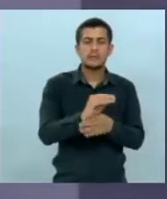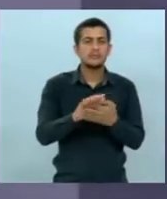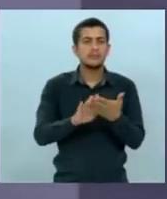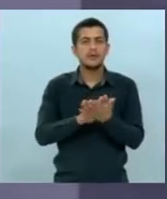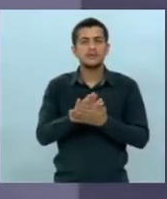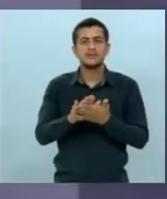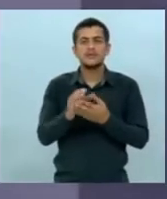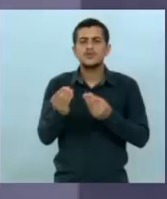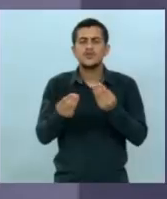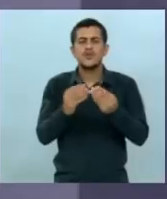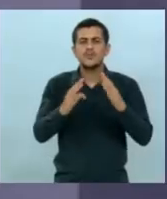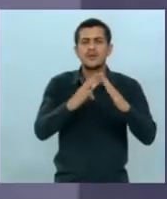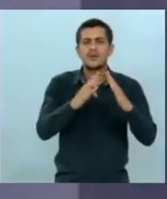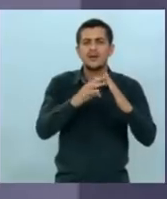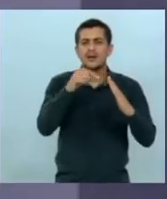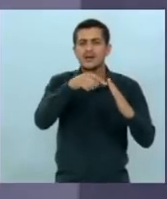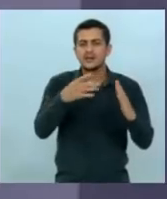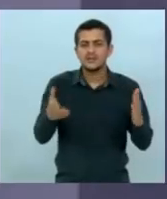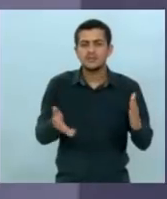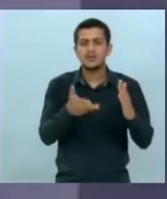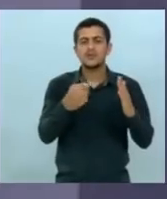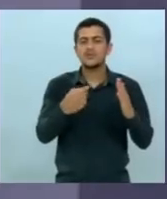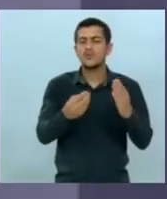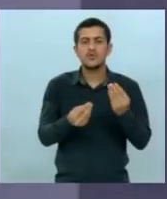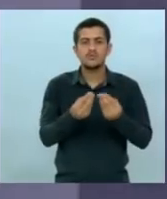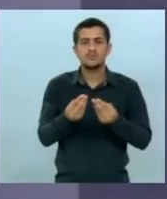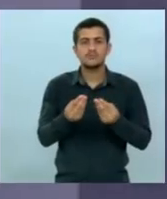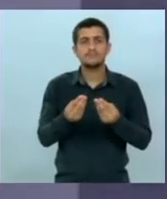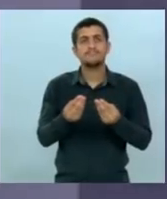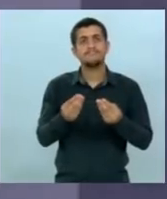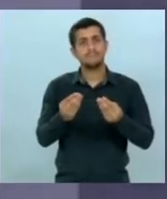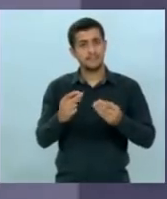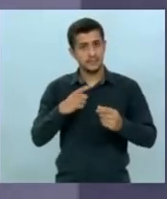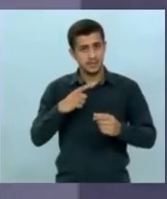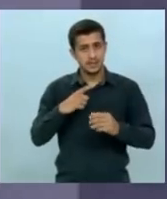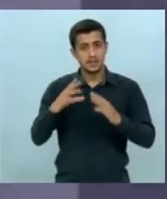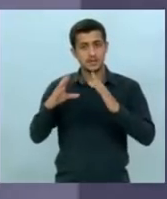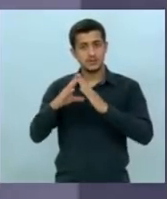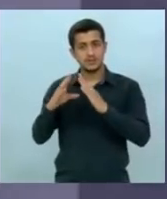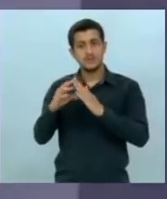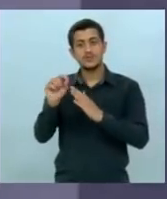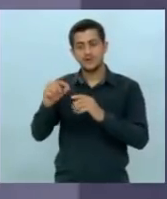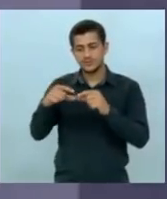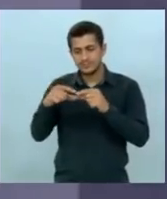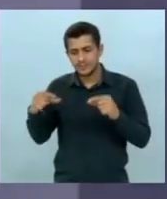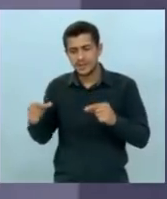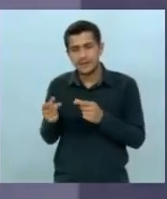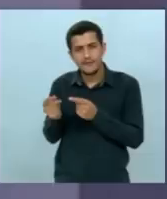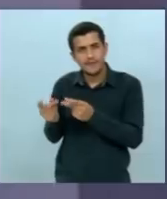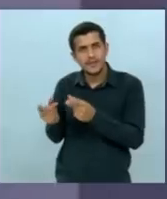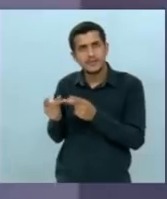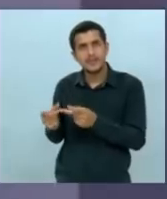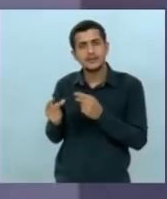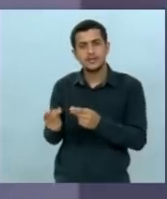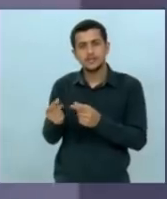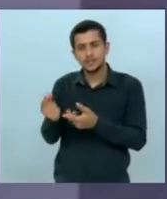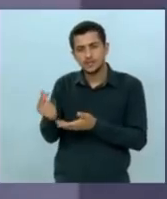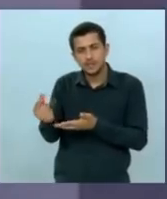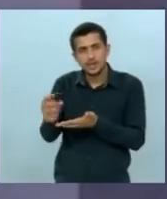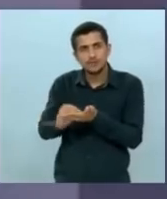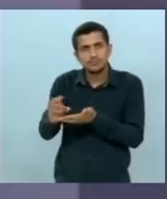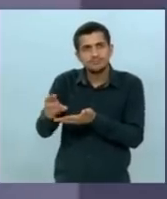é que o hospital sobrevive tem hospital aí na verdade a Zambuja fazendo rifa fazendo vaquinha para